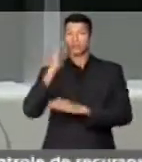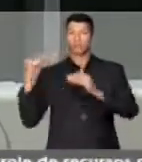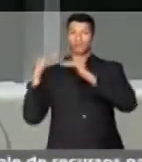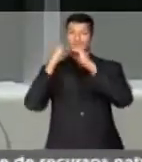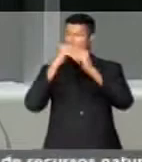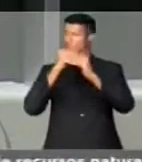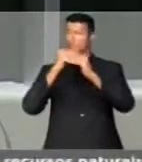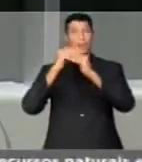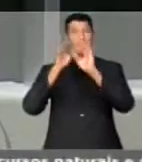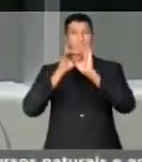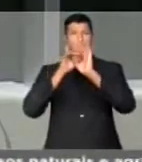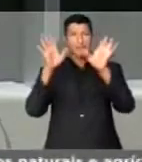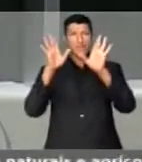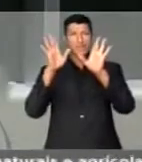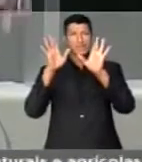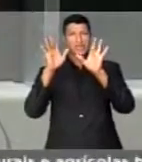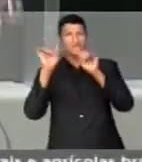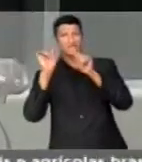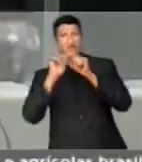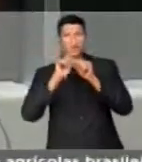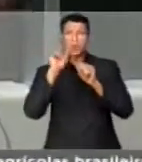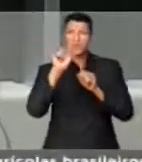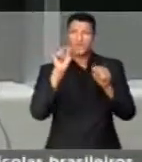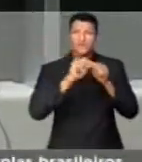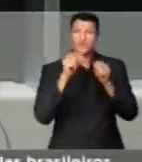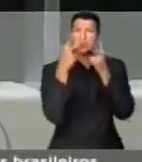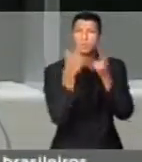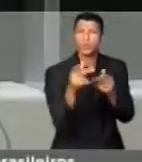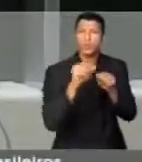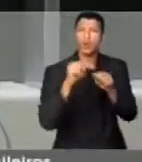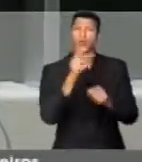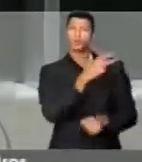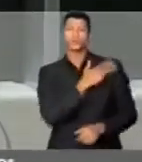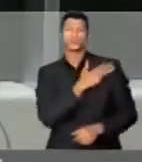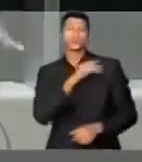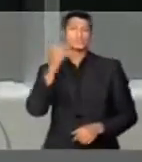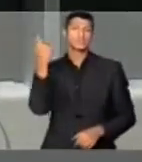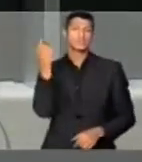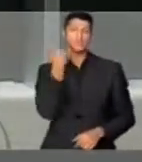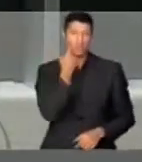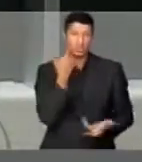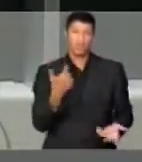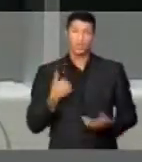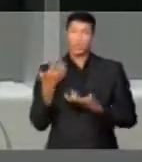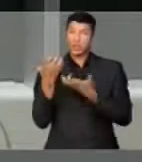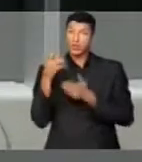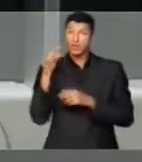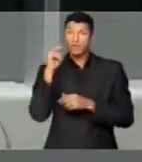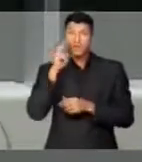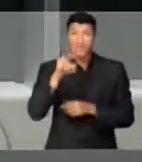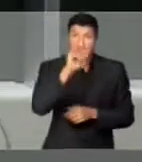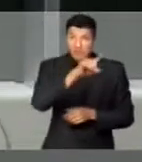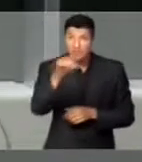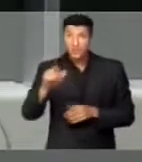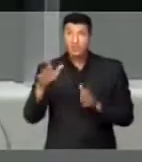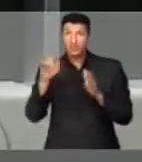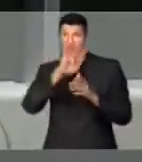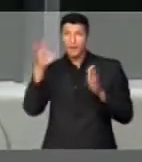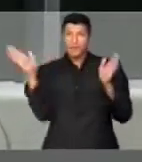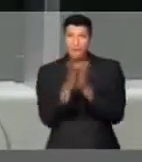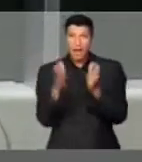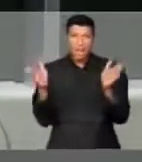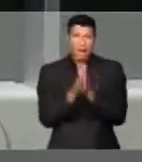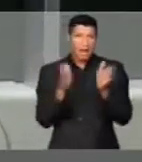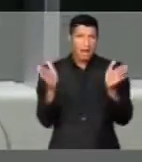permitido fazer o que fizeram na sexta-feira. Quero ver se vão bater palmas até o final,